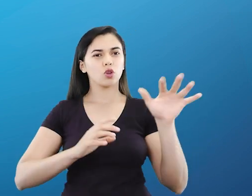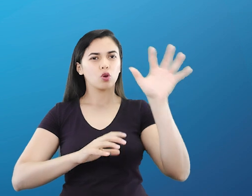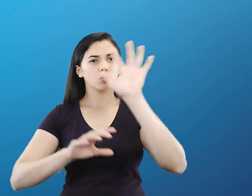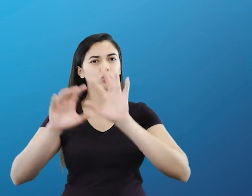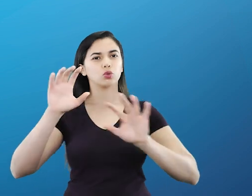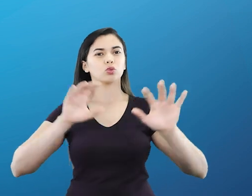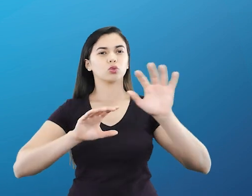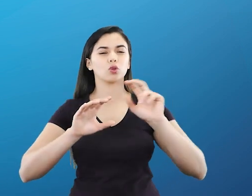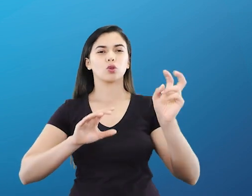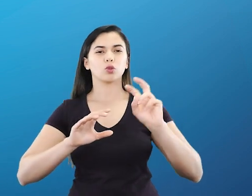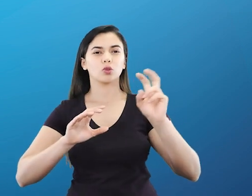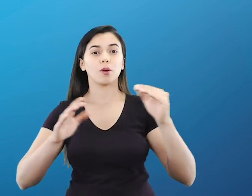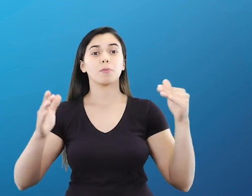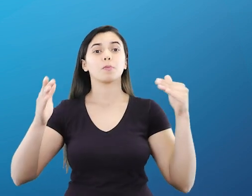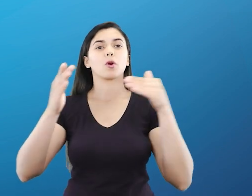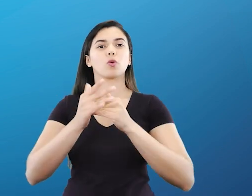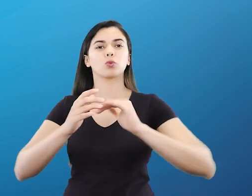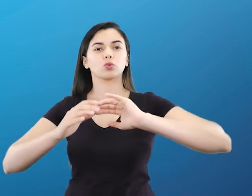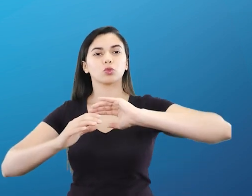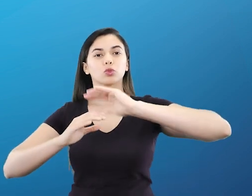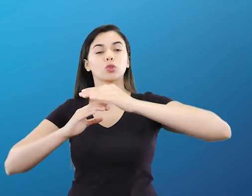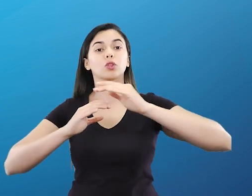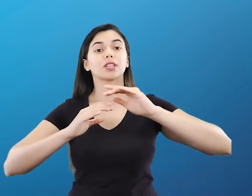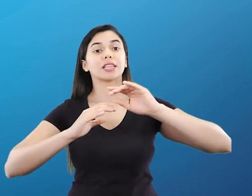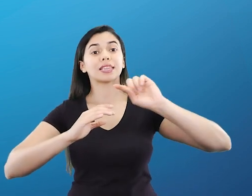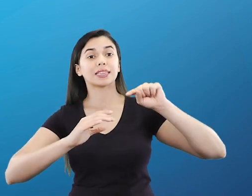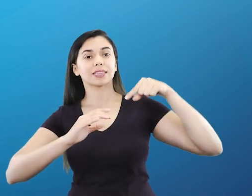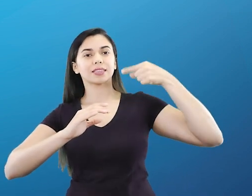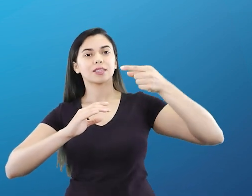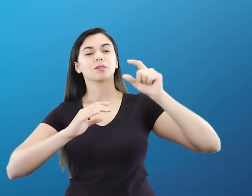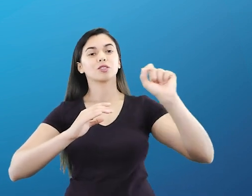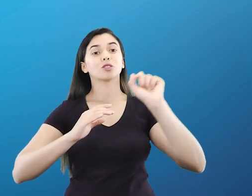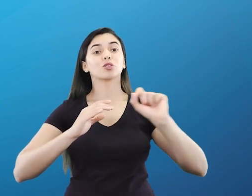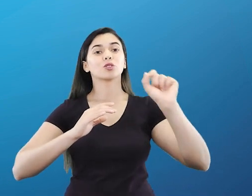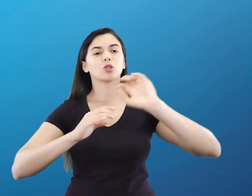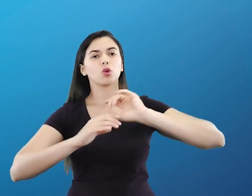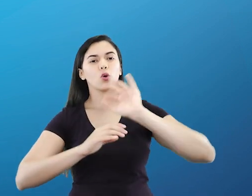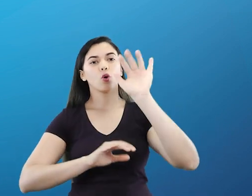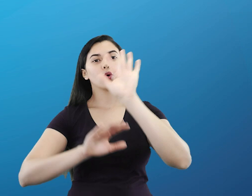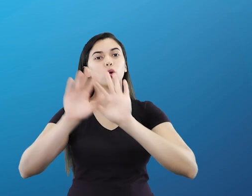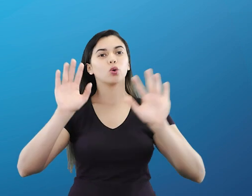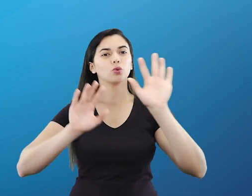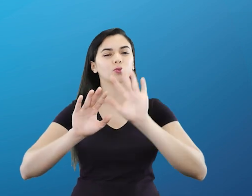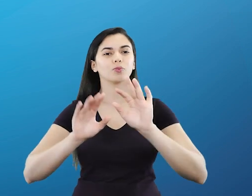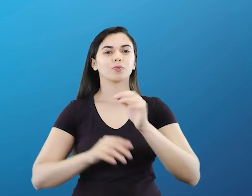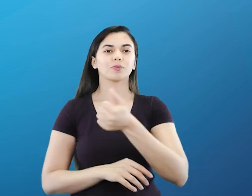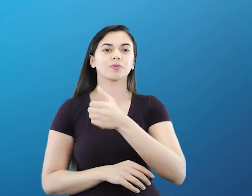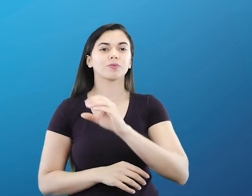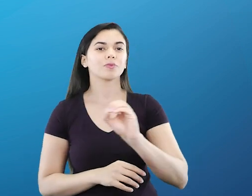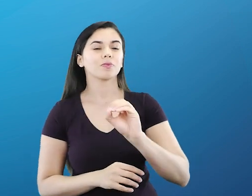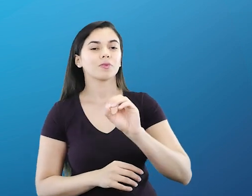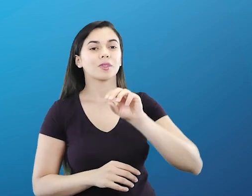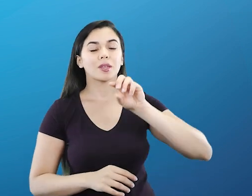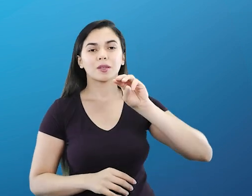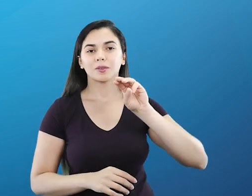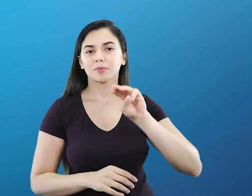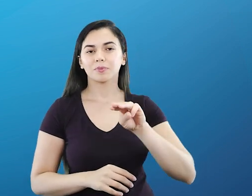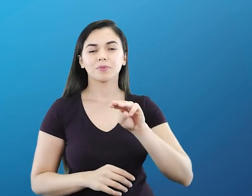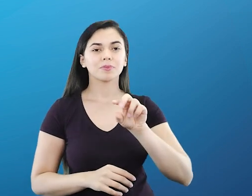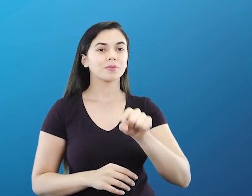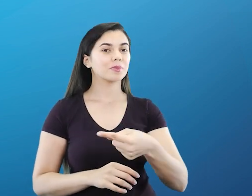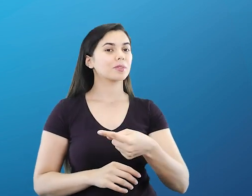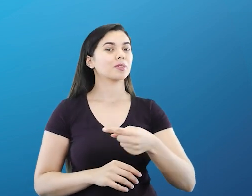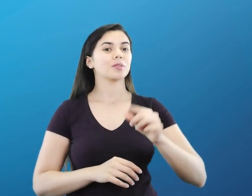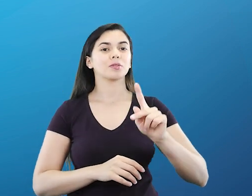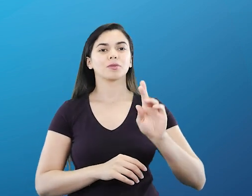é a última camada, é a camada superior. Depois disso, nós já temos o espaço sideral, com 10 mil quilômetros de espessura. E